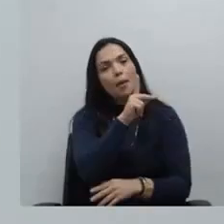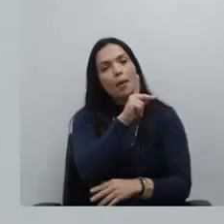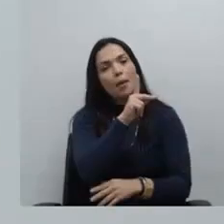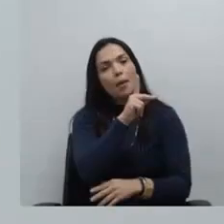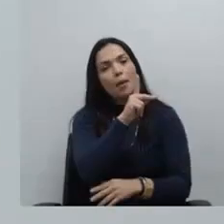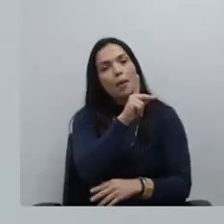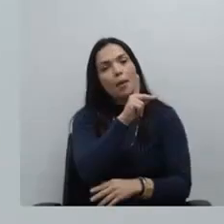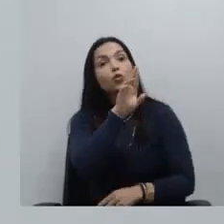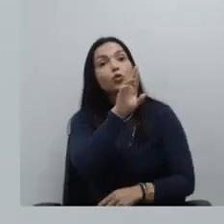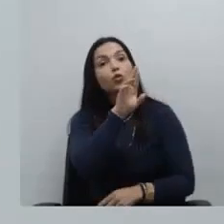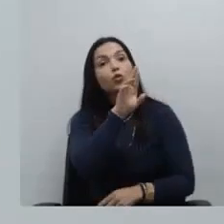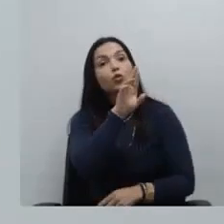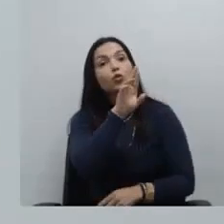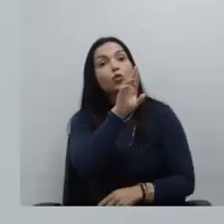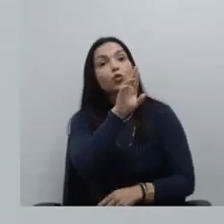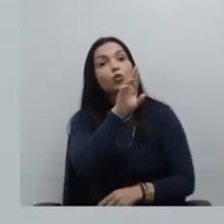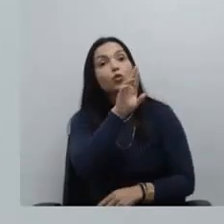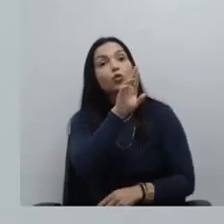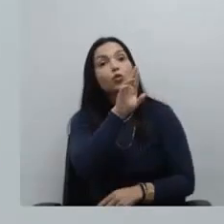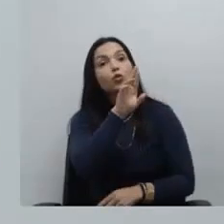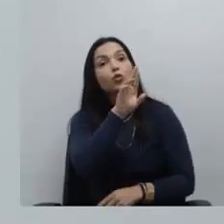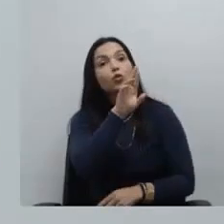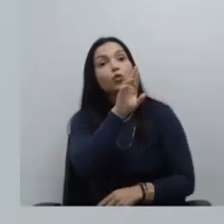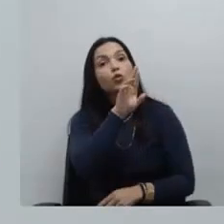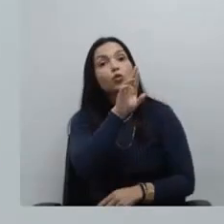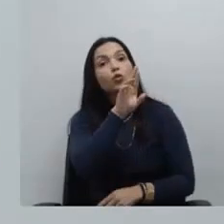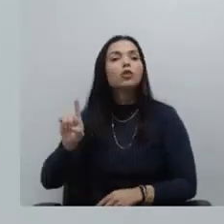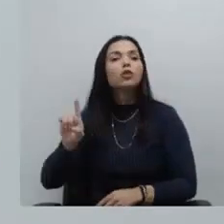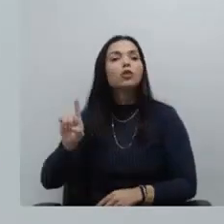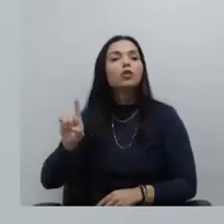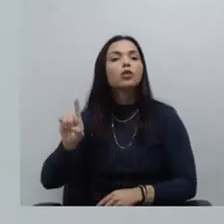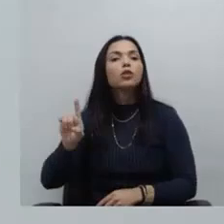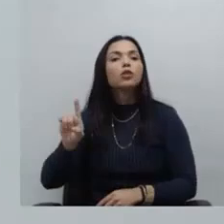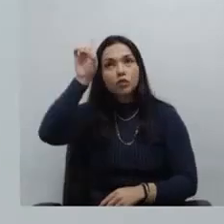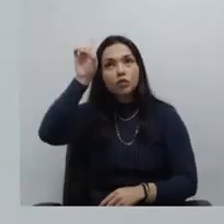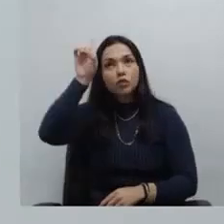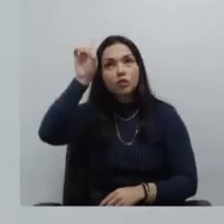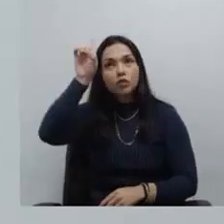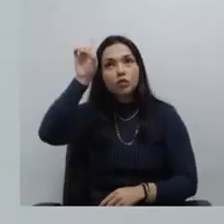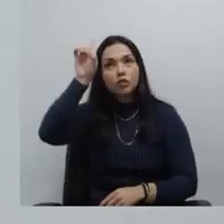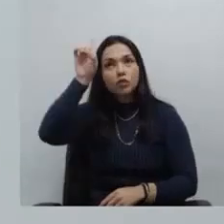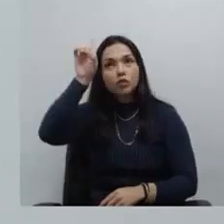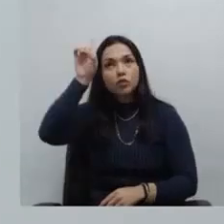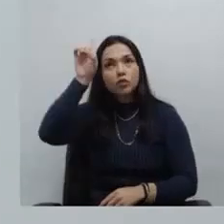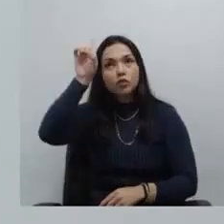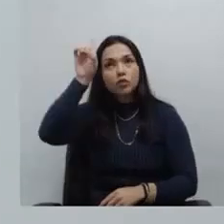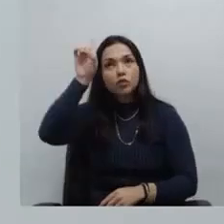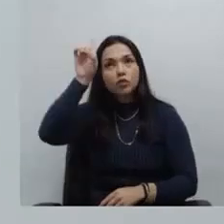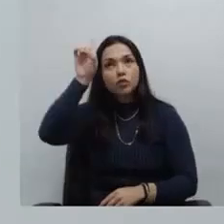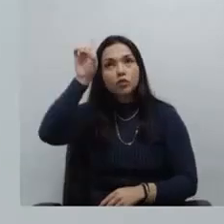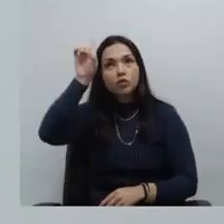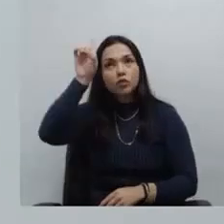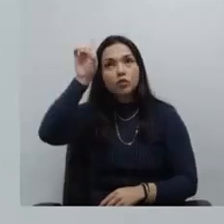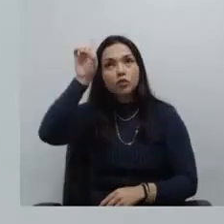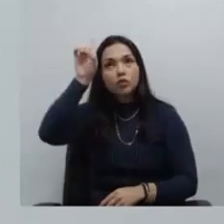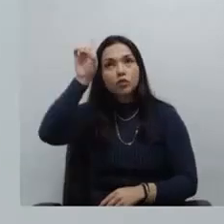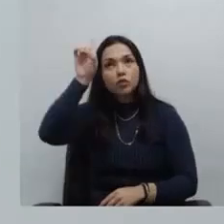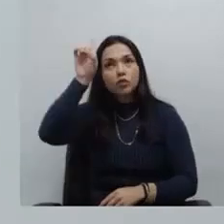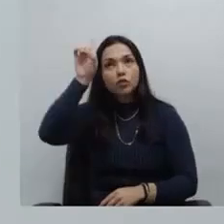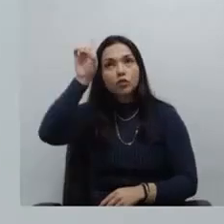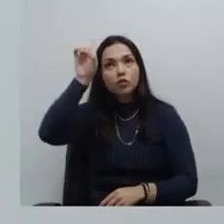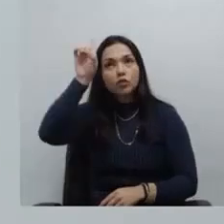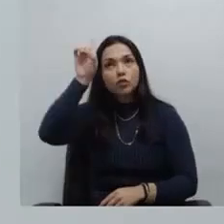toda a diretoria que passa a ocupar um novo bienio na Associação Paulista de Defensores e Defensores Públicos